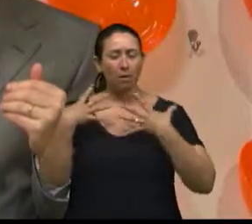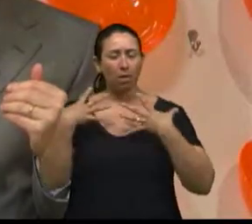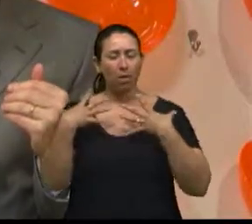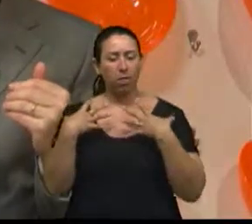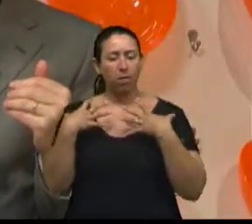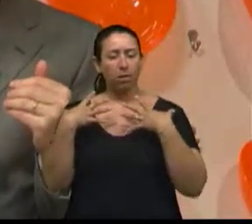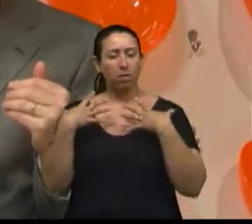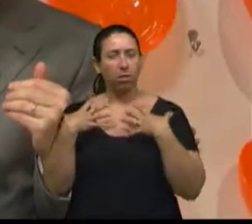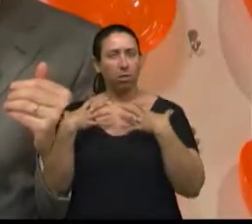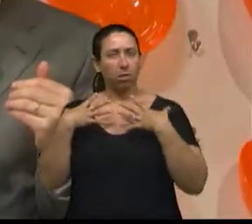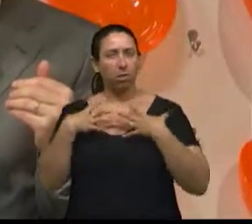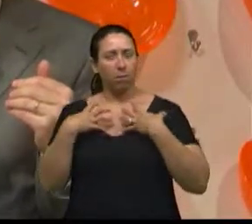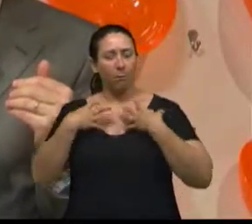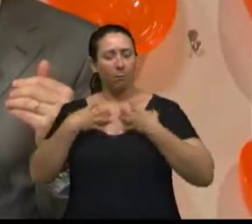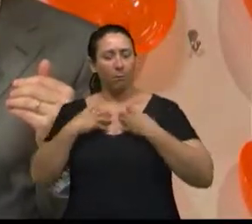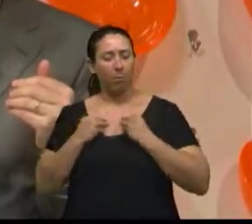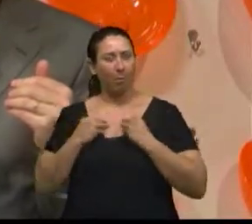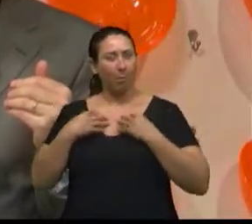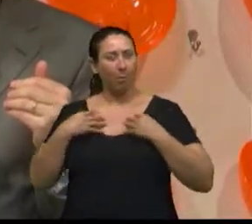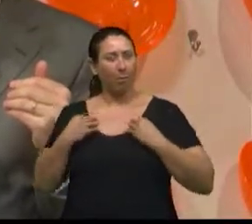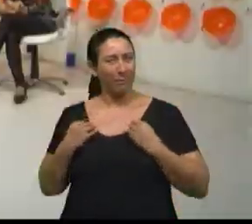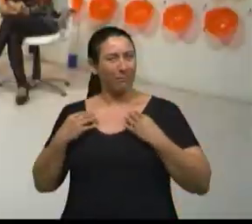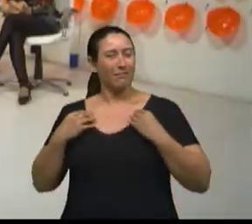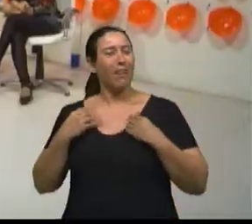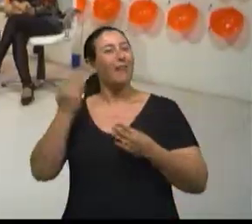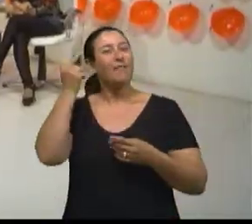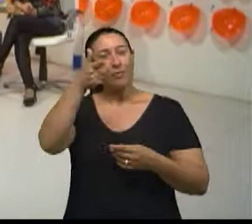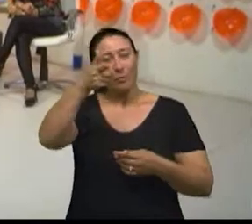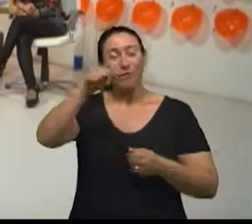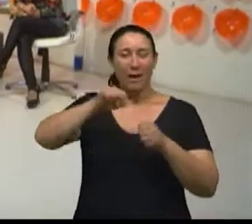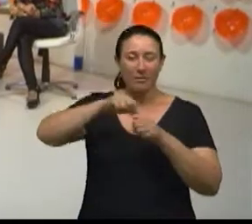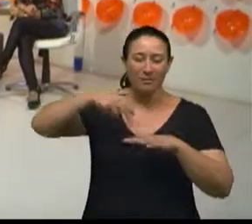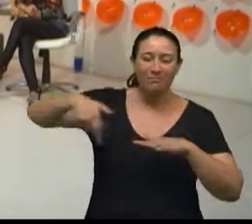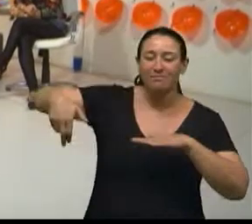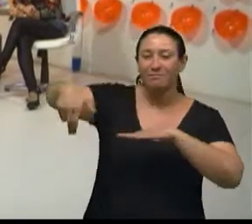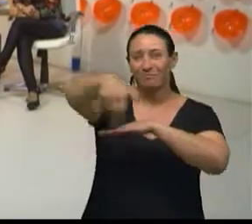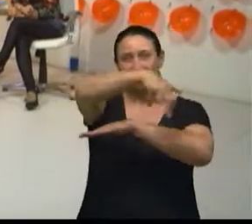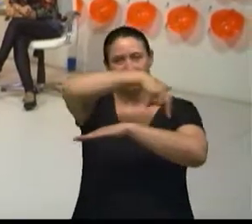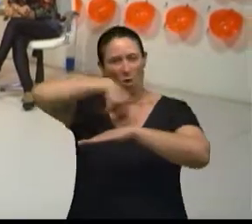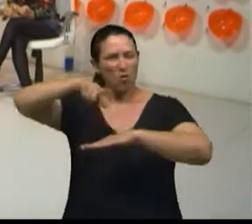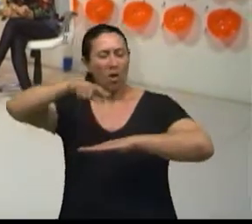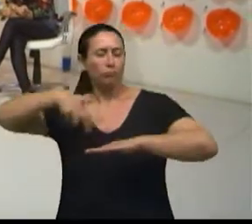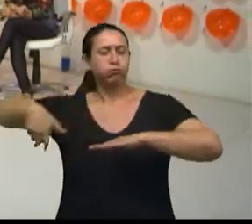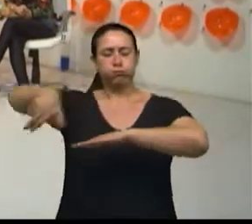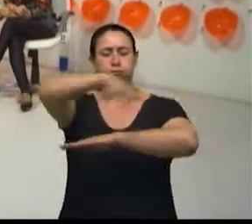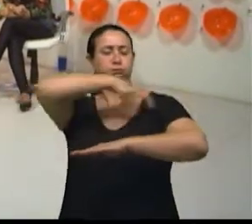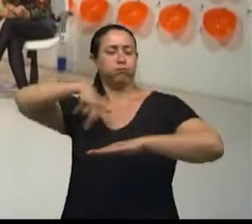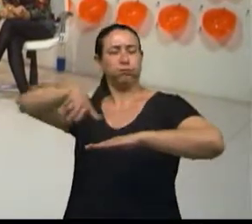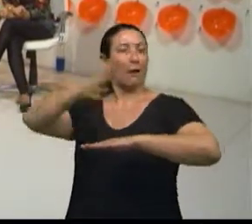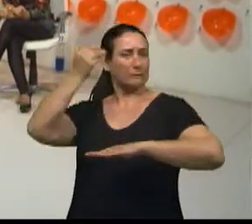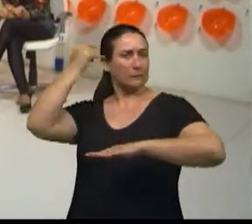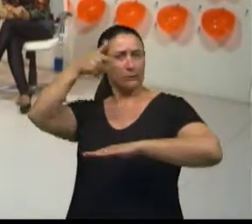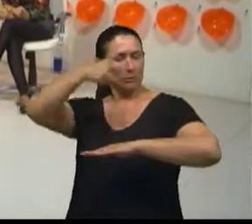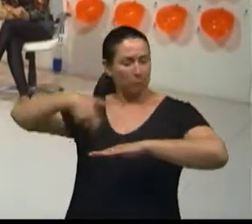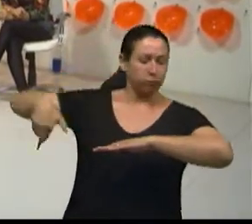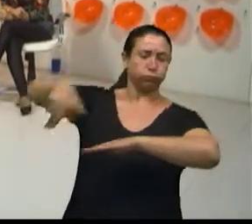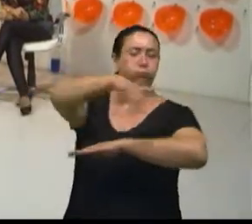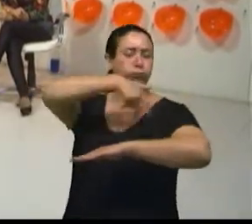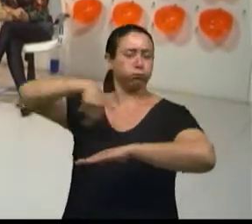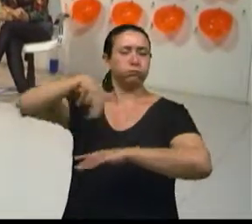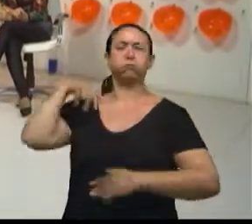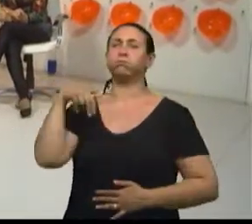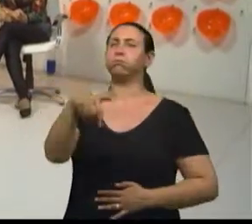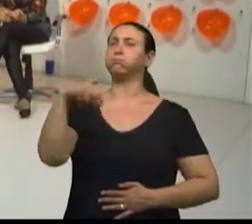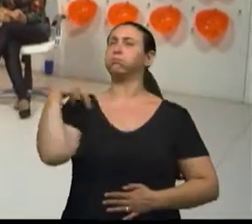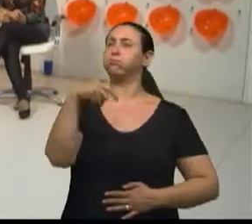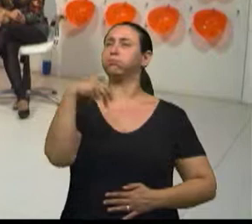E aí, aquelas cinco voltas que tu dava, tu começa a dar quatro, três, tu não tem mais força. Então, tu precisa, é ótima a caminhada,